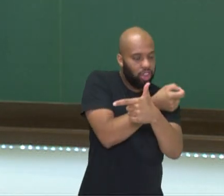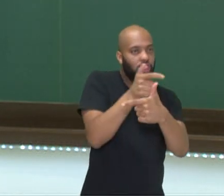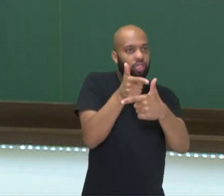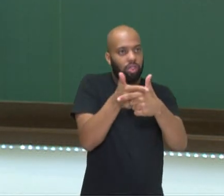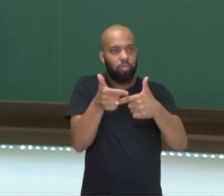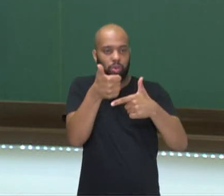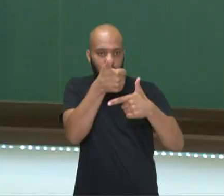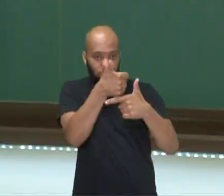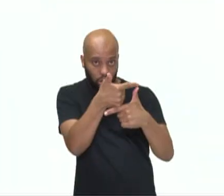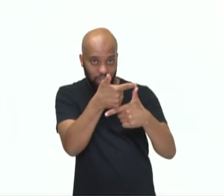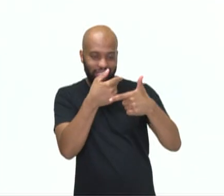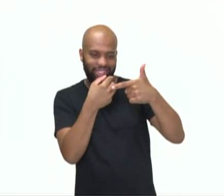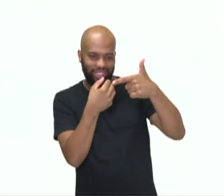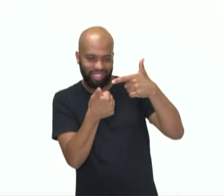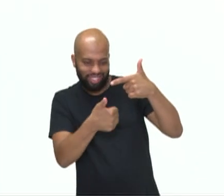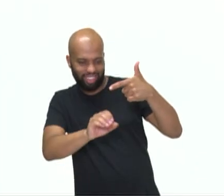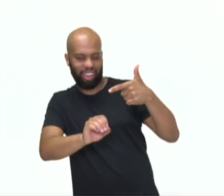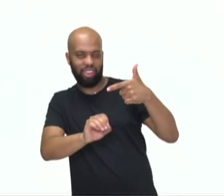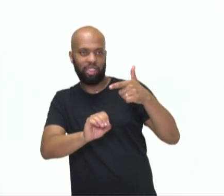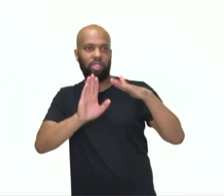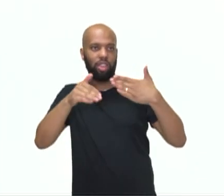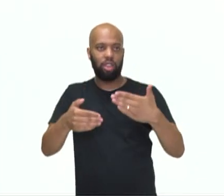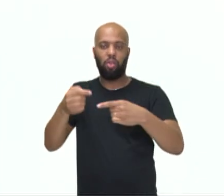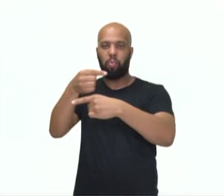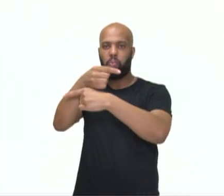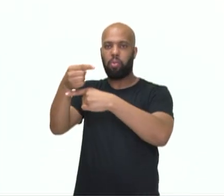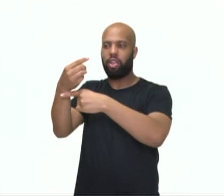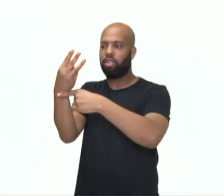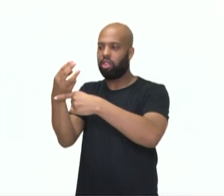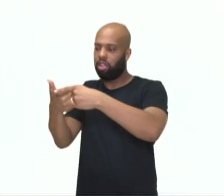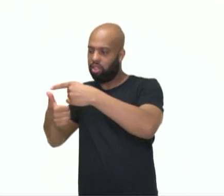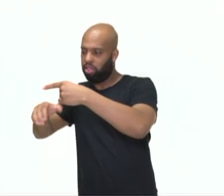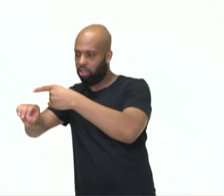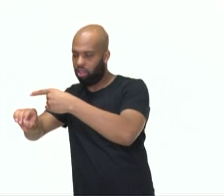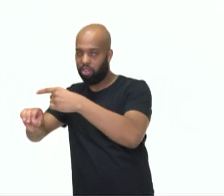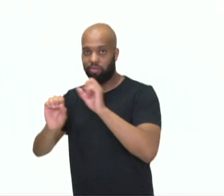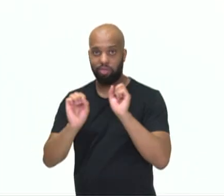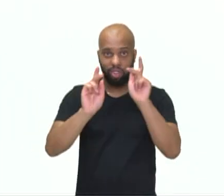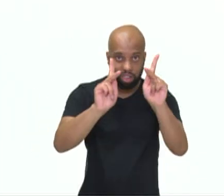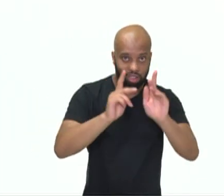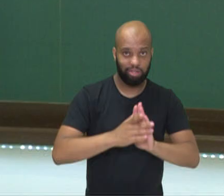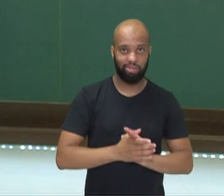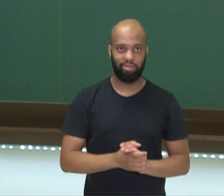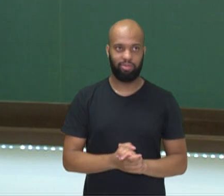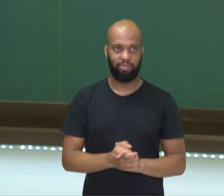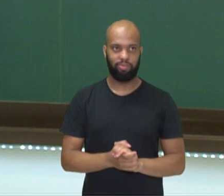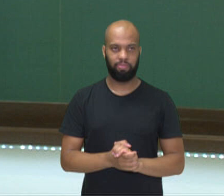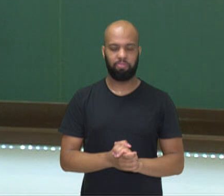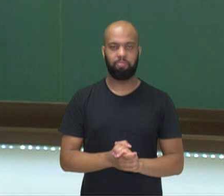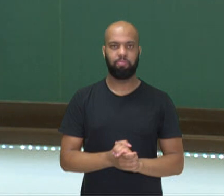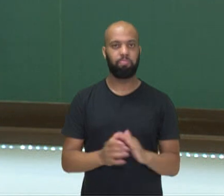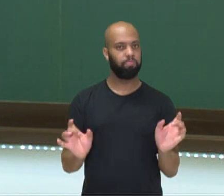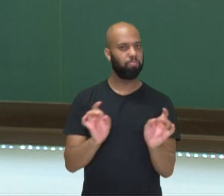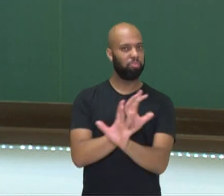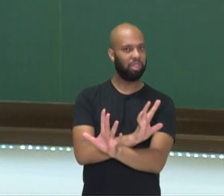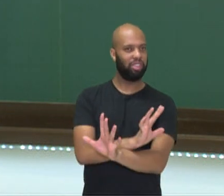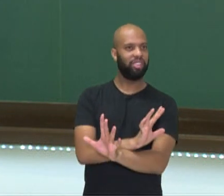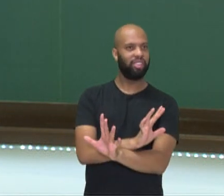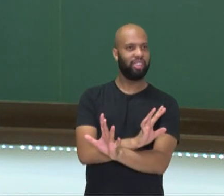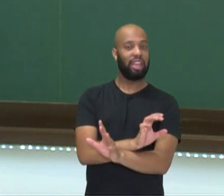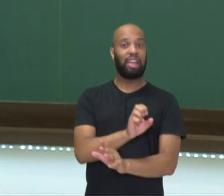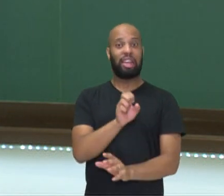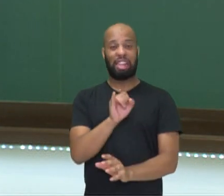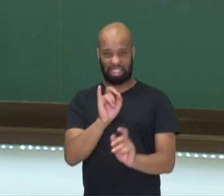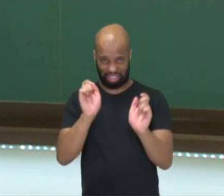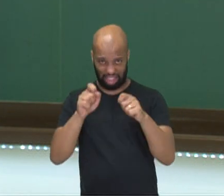é 10. Então, olha lá. menos 3 décimos. Beleza? Então, está aqui. Se for